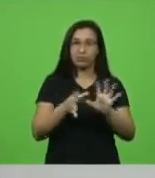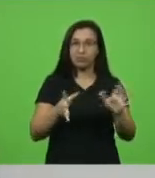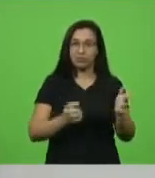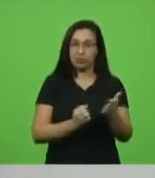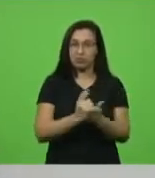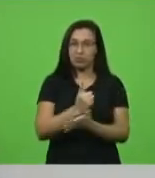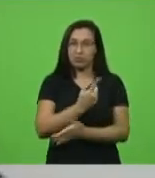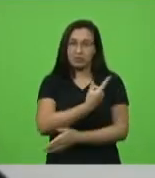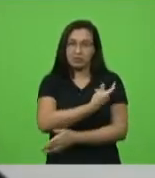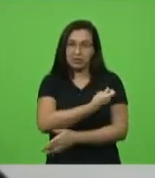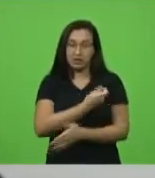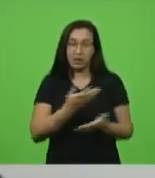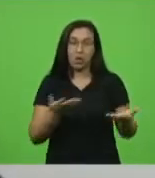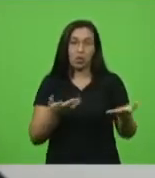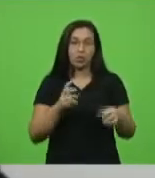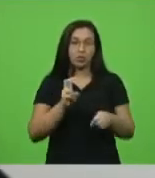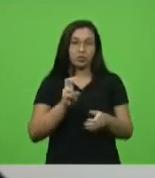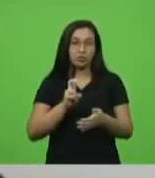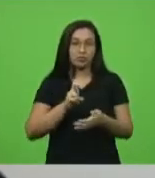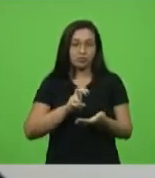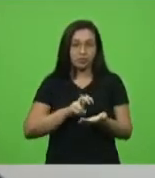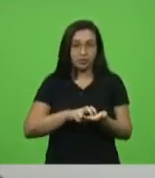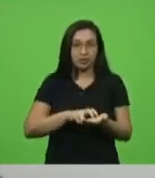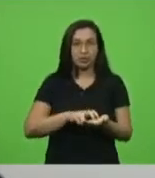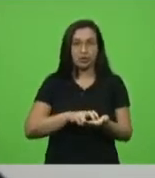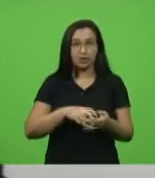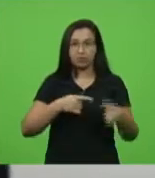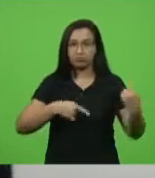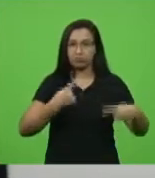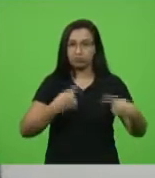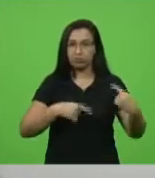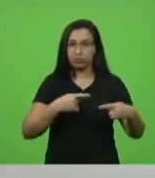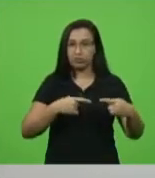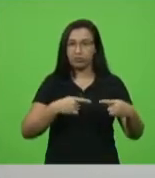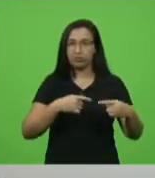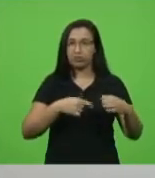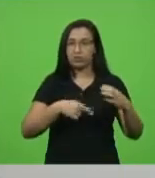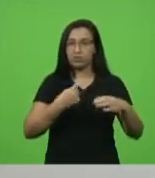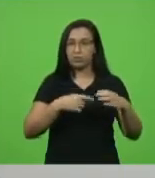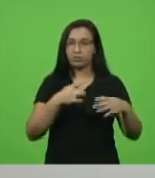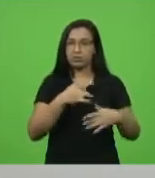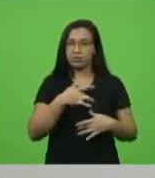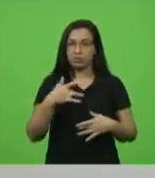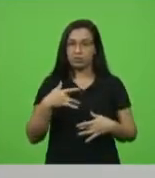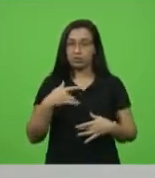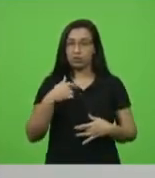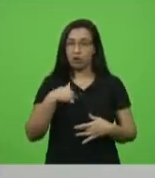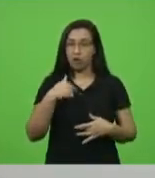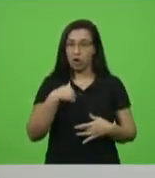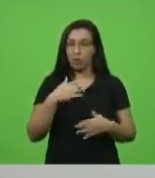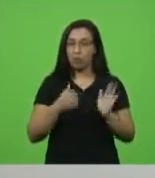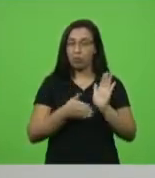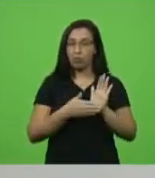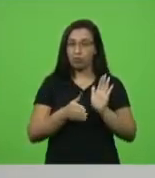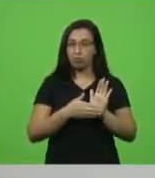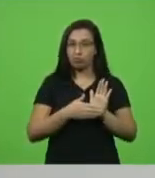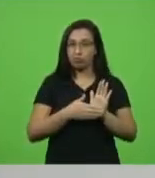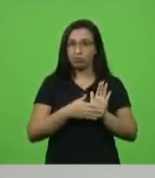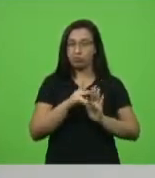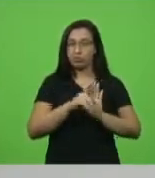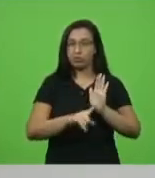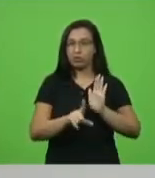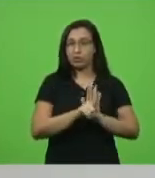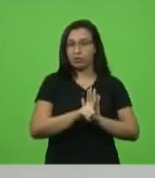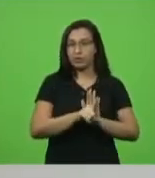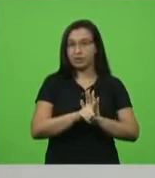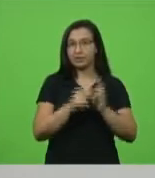discussão na Comissão de Saúde sobre isso. E eu propus um projeto de lei para normatizar isso aqui em Santa Catarina. Então, senhor presidente,